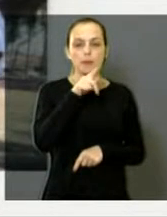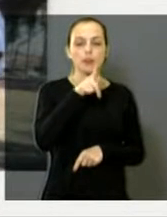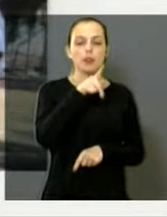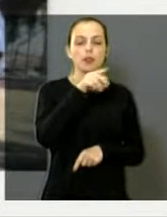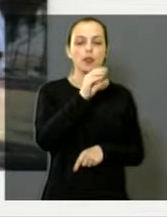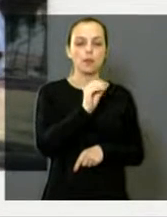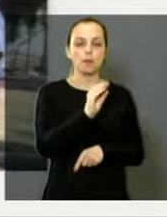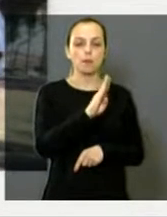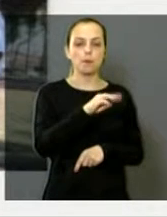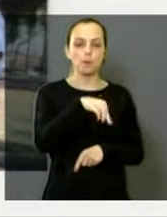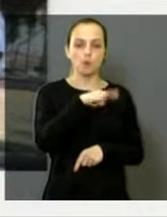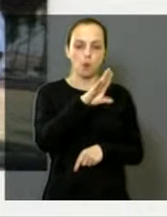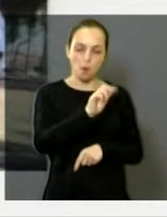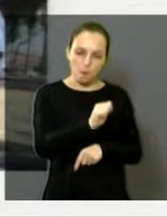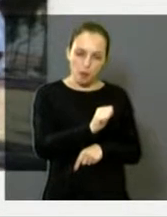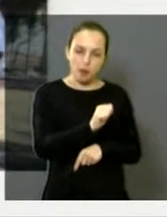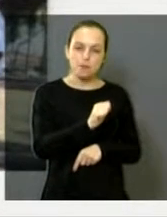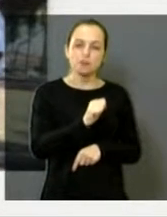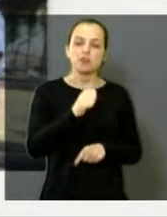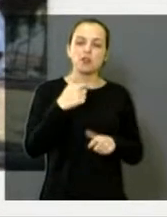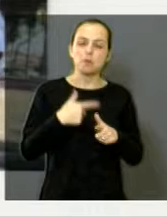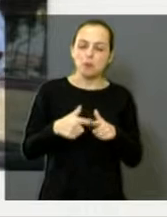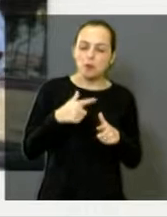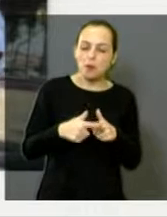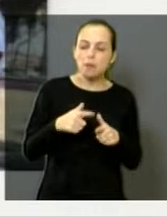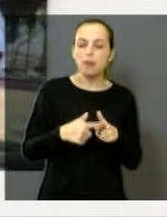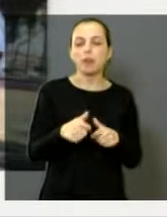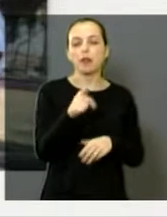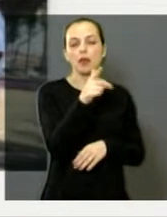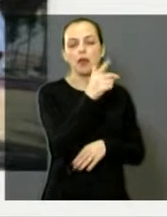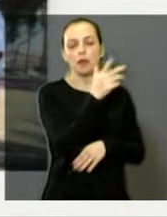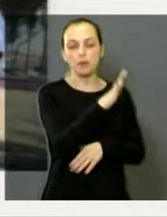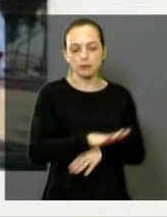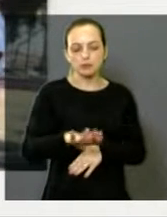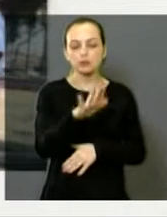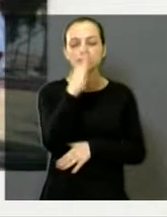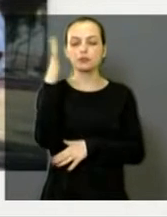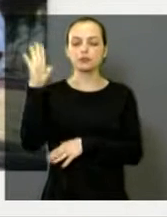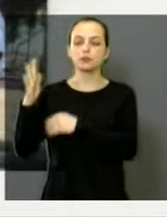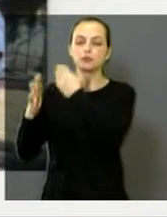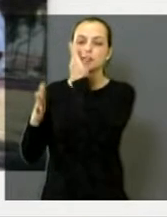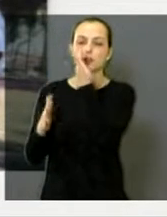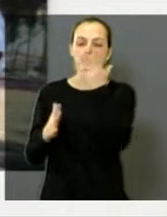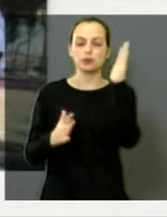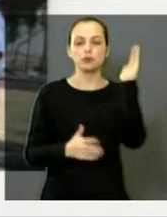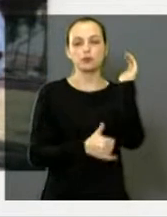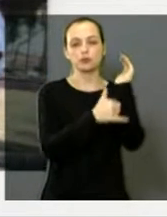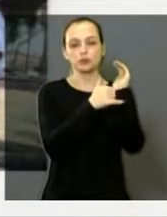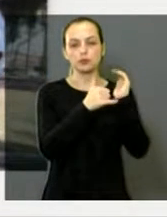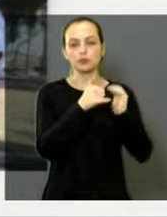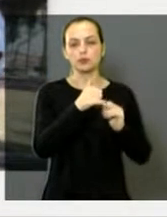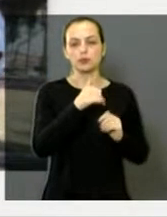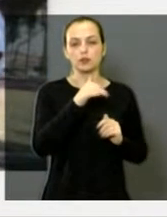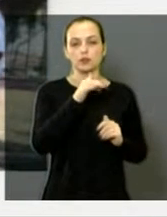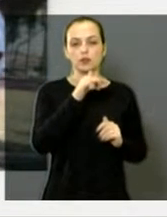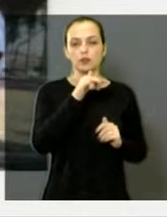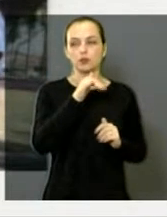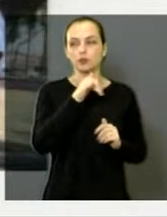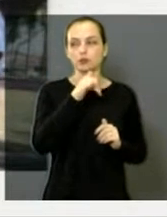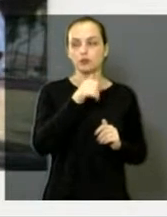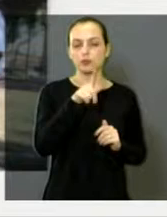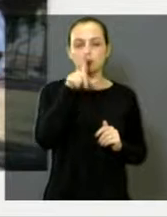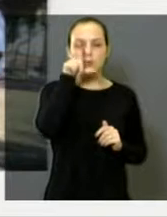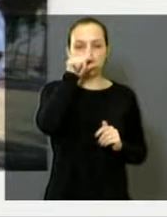trazido muitos problemas naquela praça, as fezes dos pombos, dos pássaros, enfim,